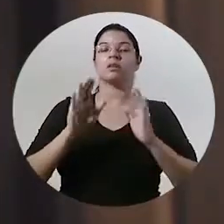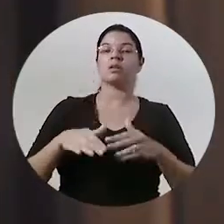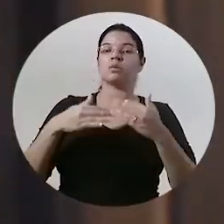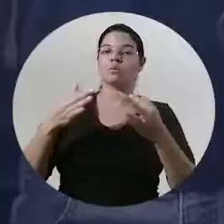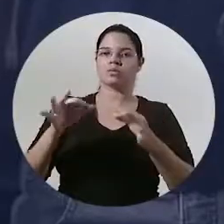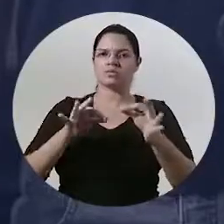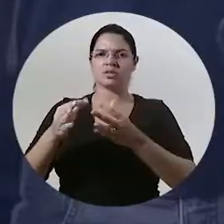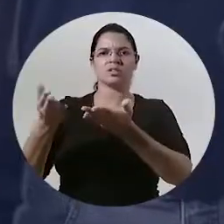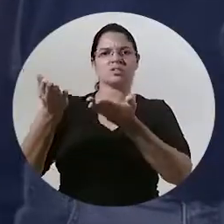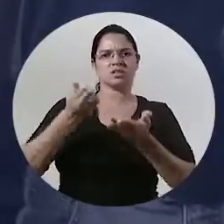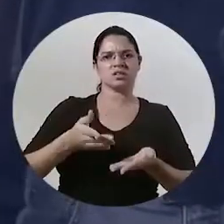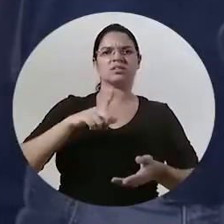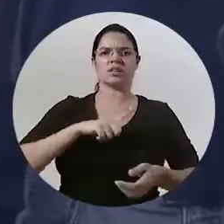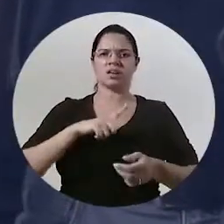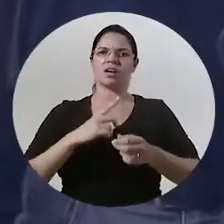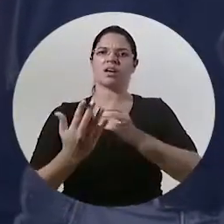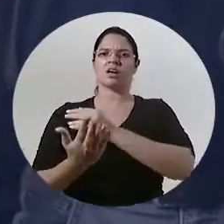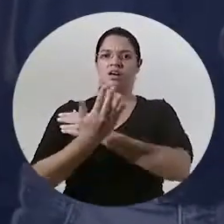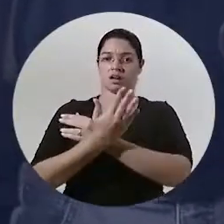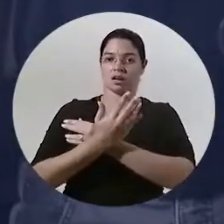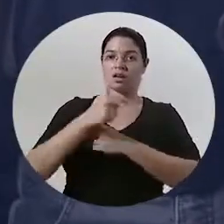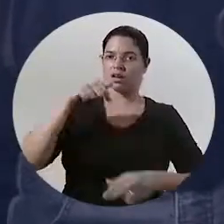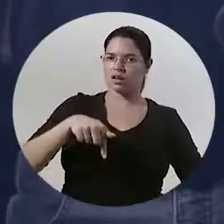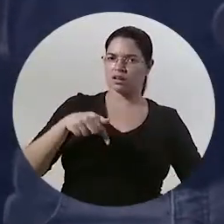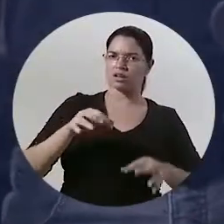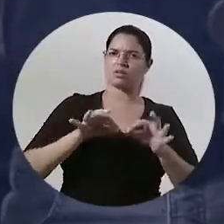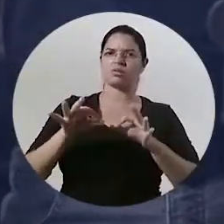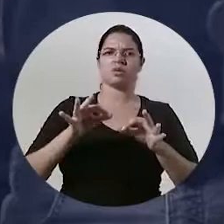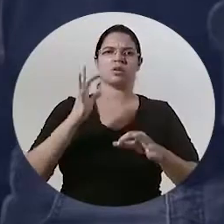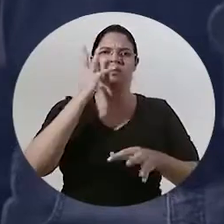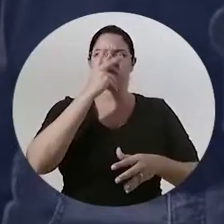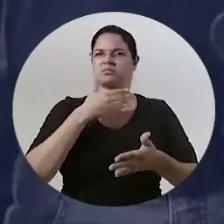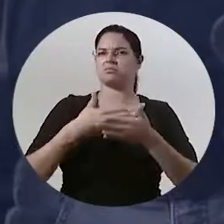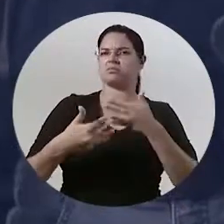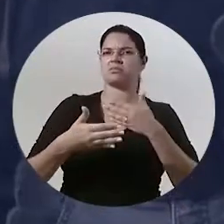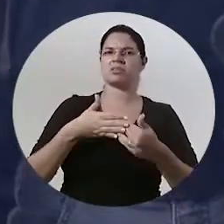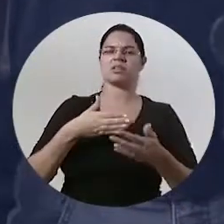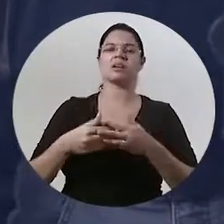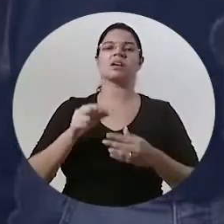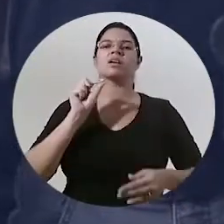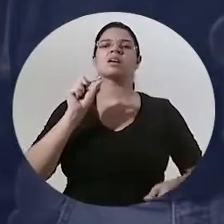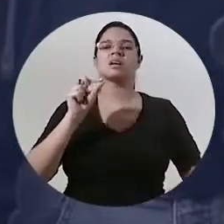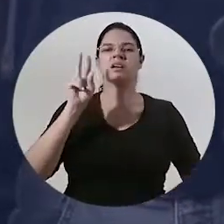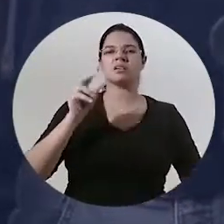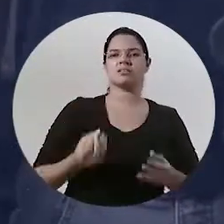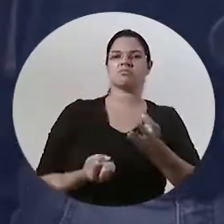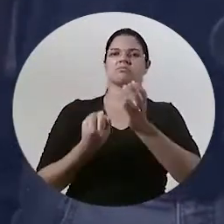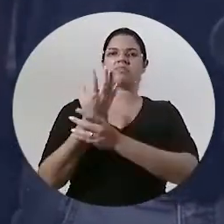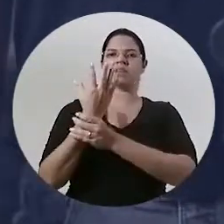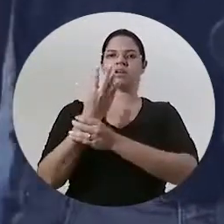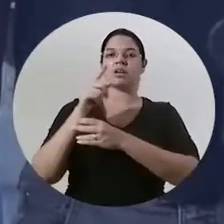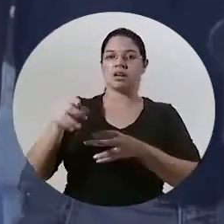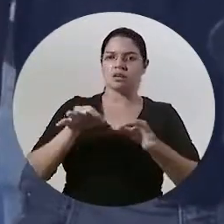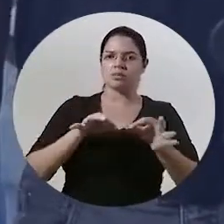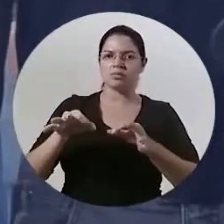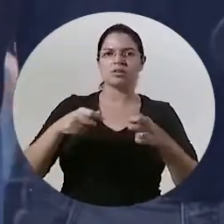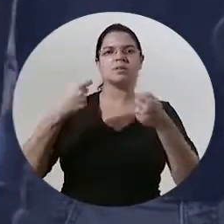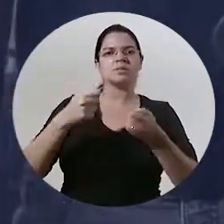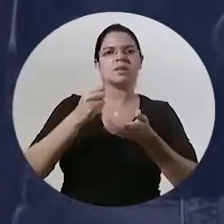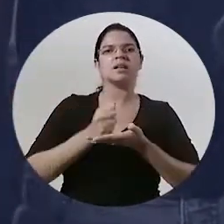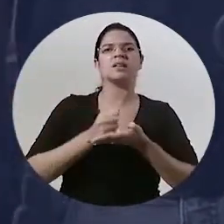ajuda aqui é um projeto bonito não interessa quem é o pai este projeto tem que levar a